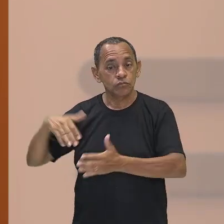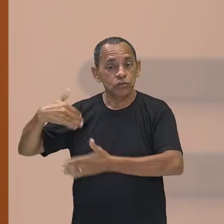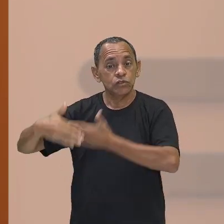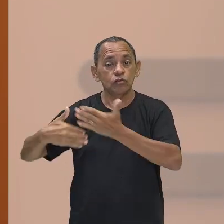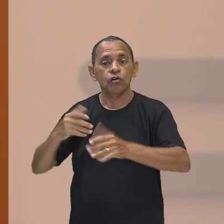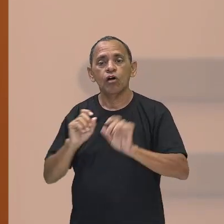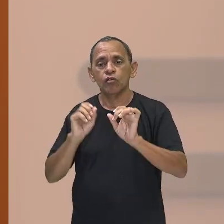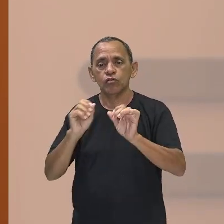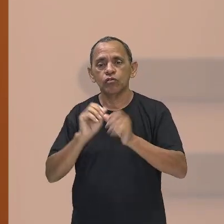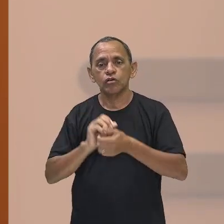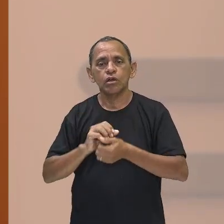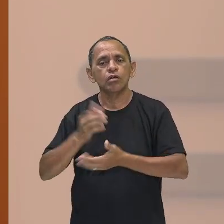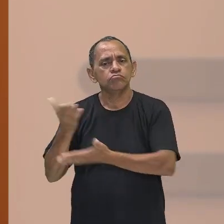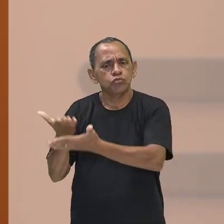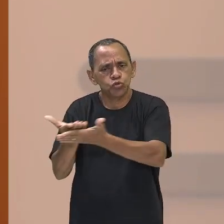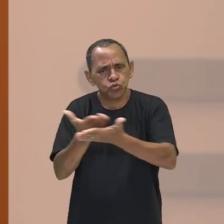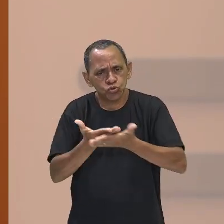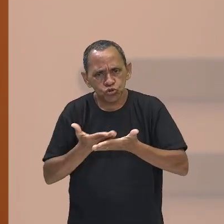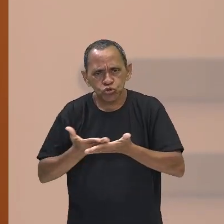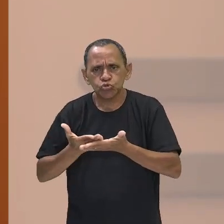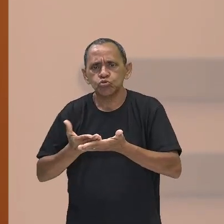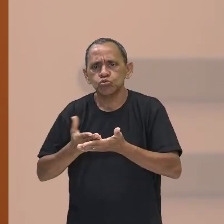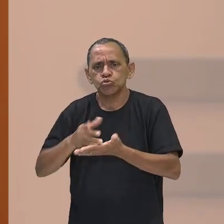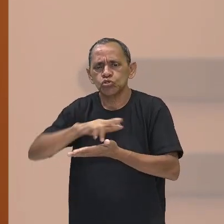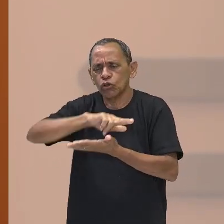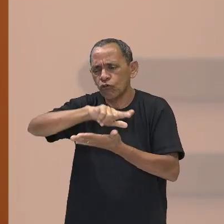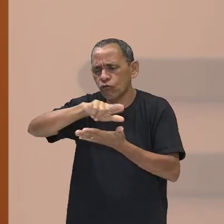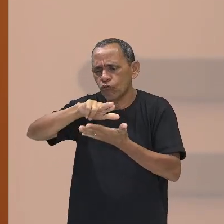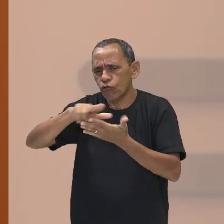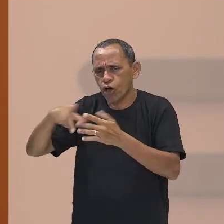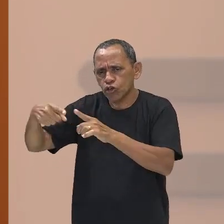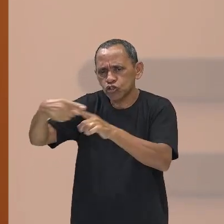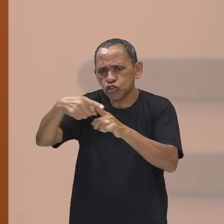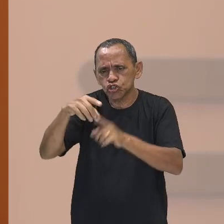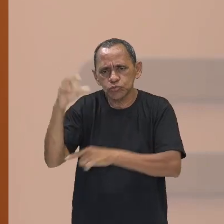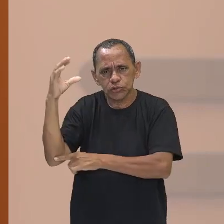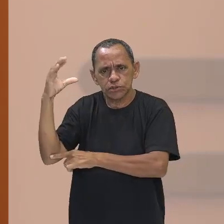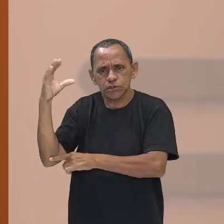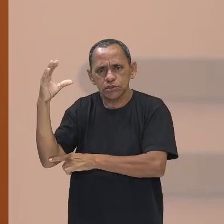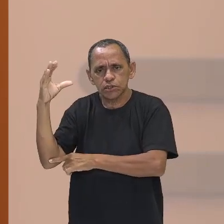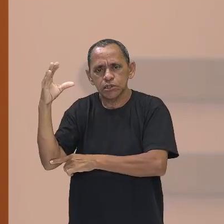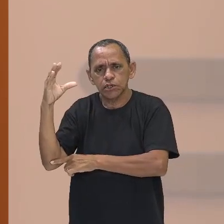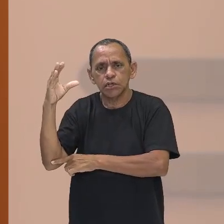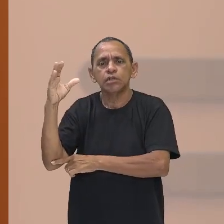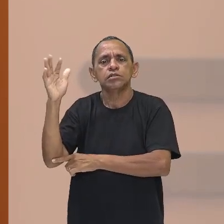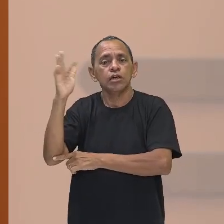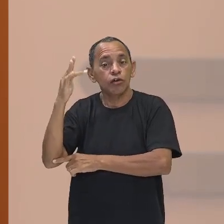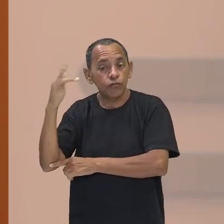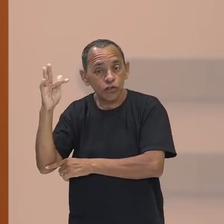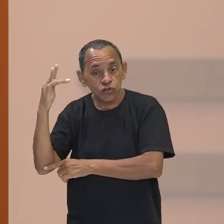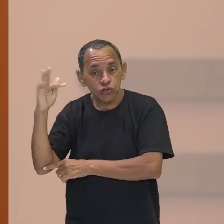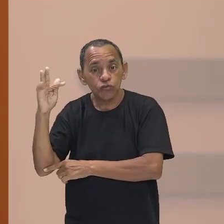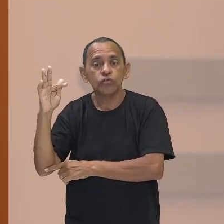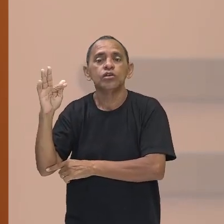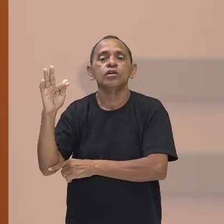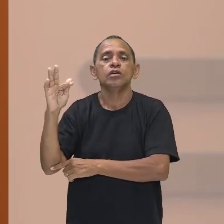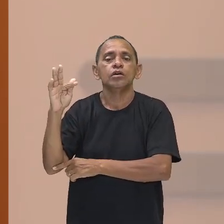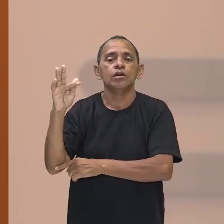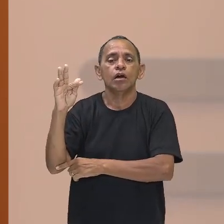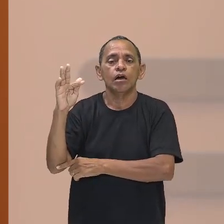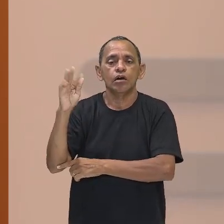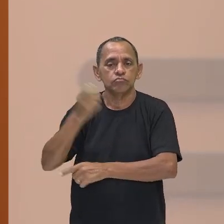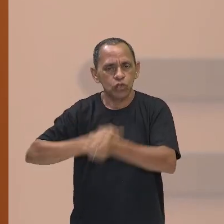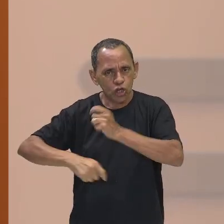seus estudos em vários campos da ciência, como por exemplo, a filosofia, a